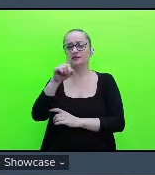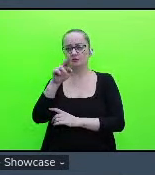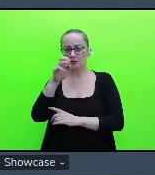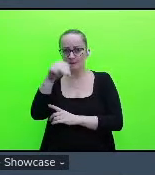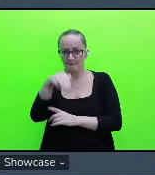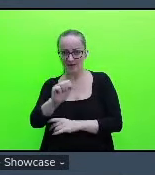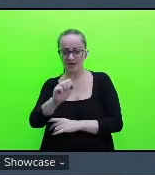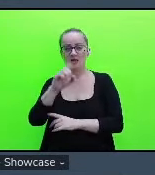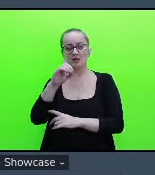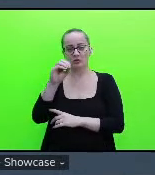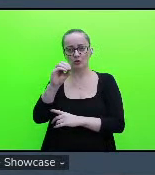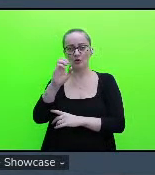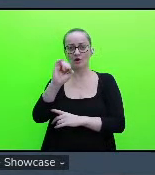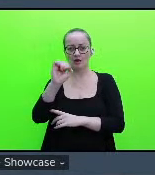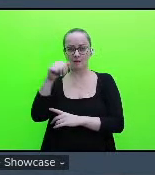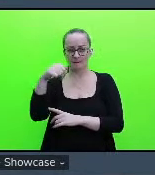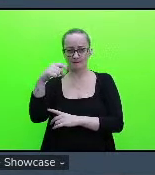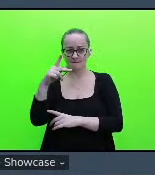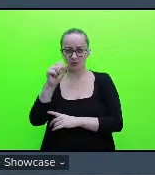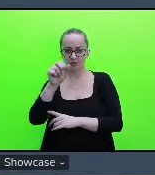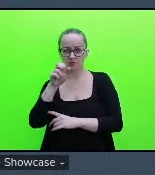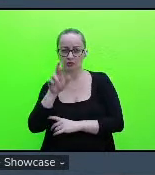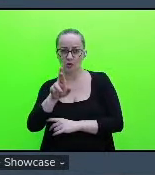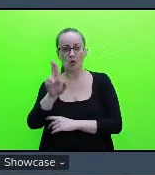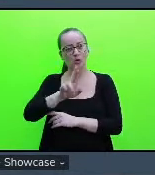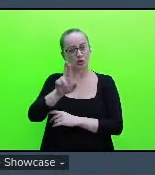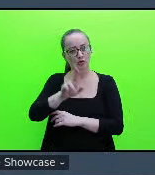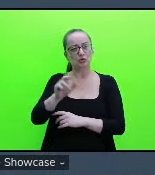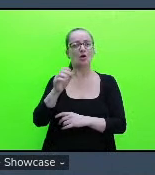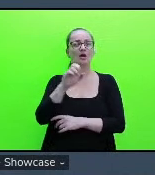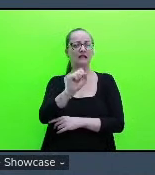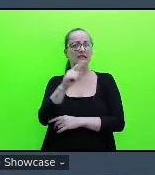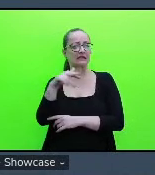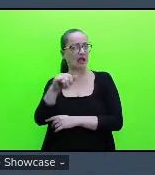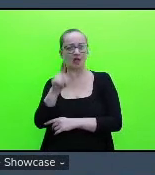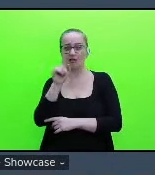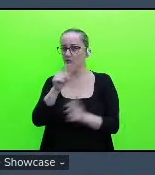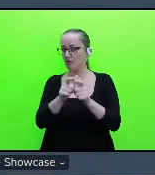utilizou a escala da síndrome do impostor.